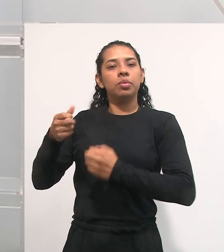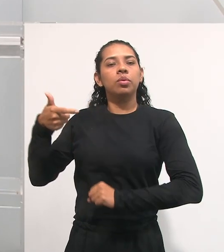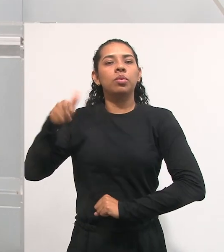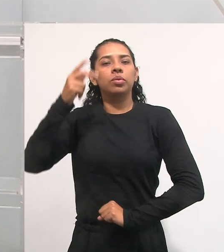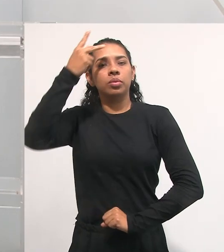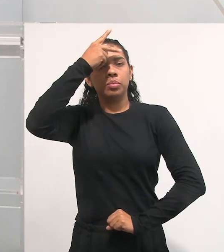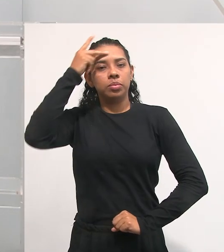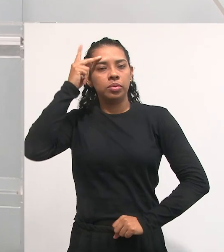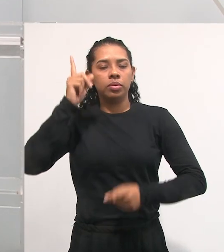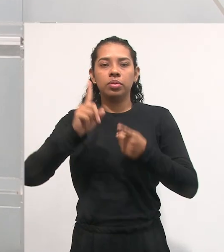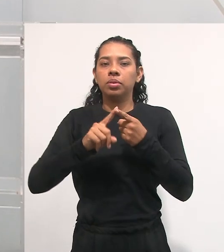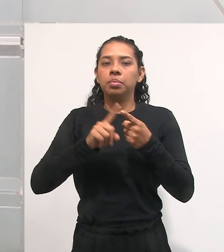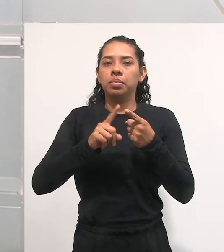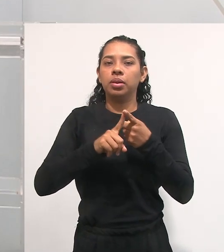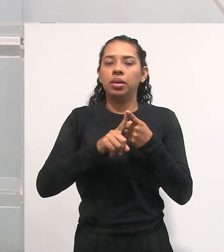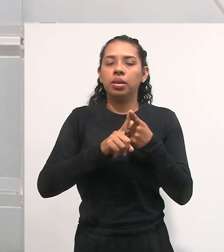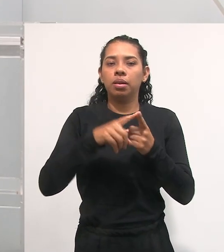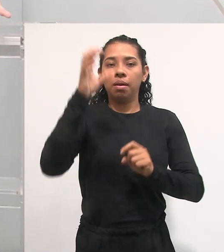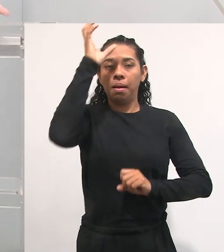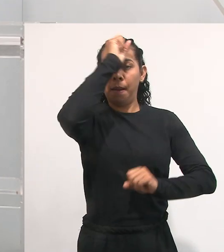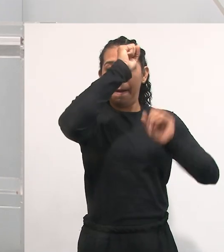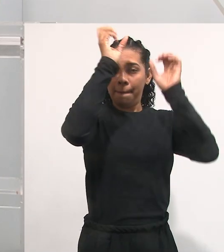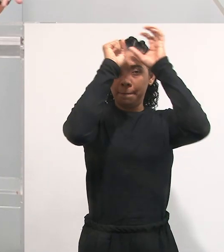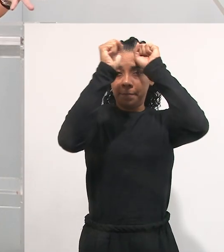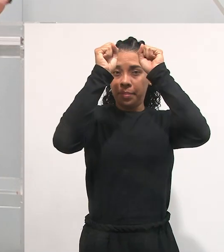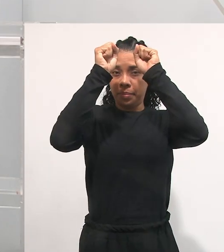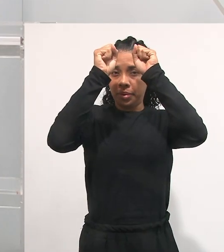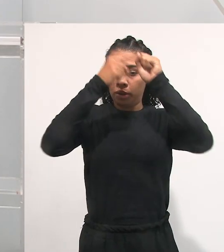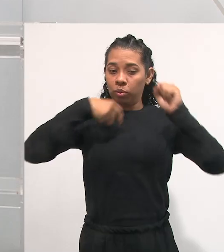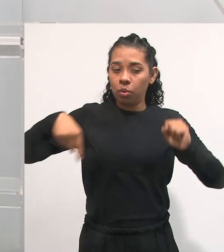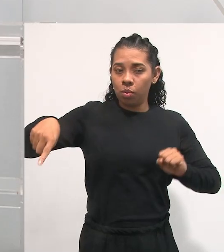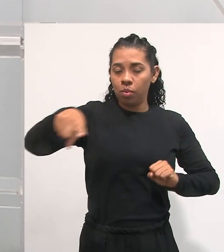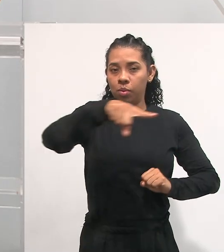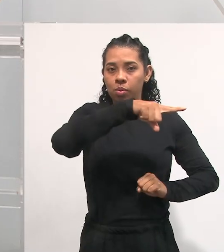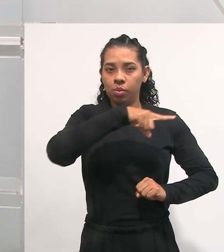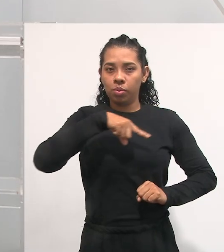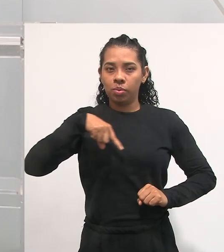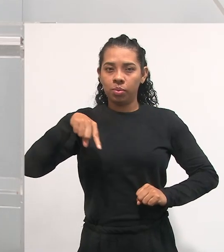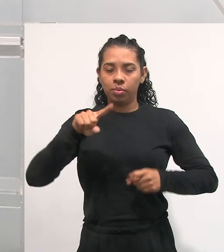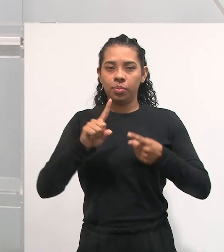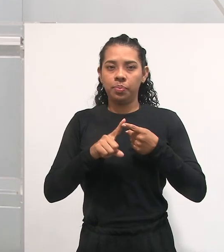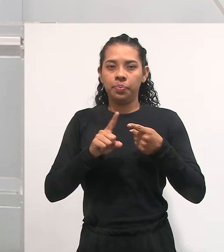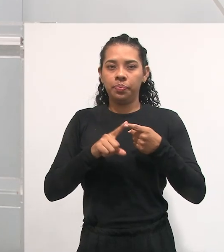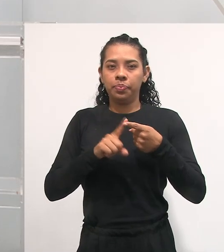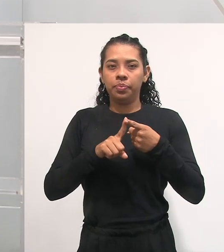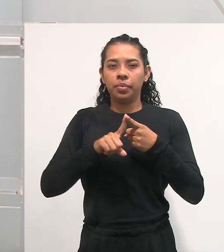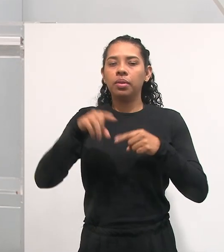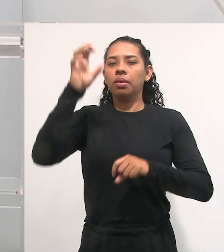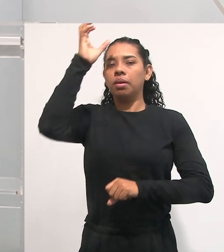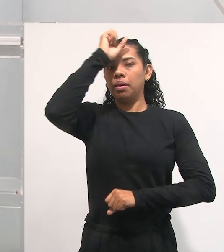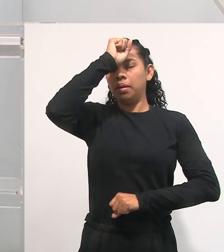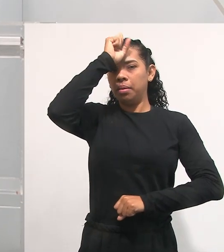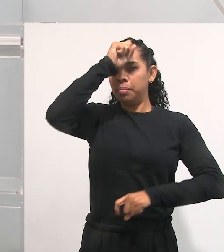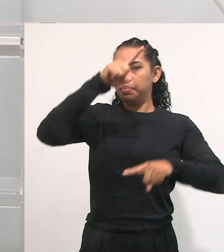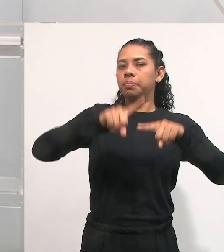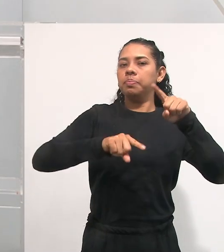relaciono com o outro, eu aprendo quando eu me relaciono com o meio, onde eu estou, eu aprendo quando eu me relaciono com o